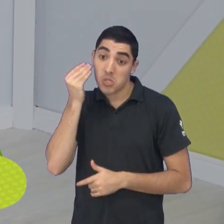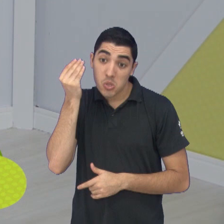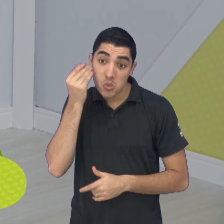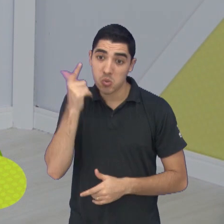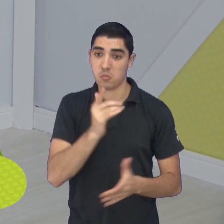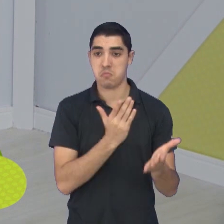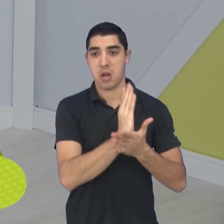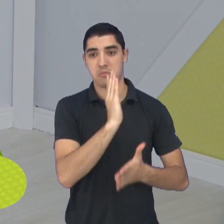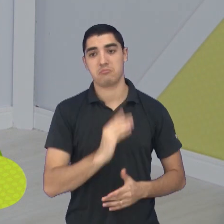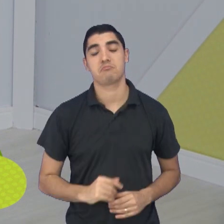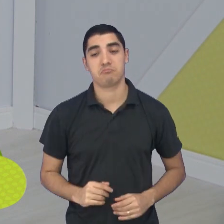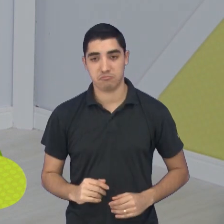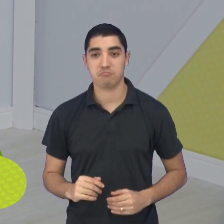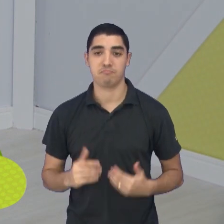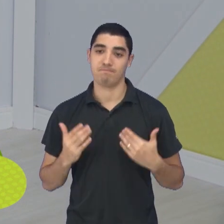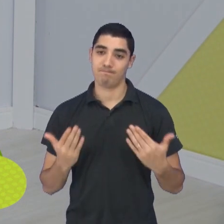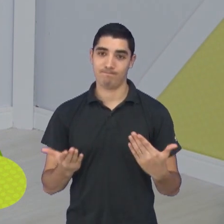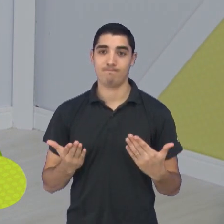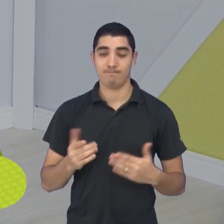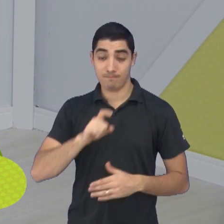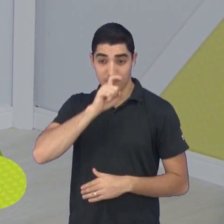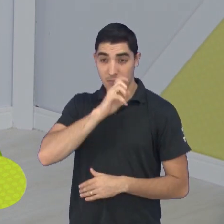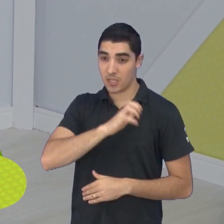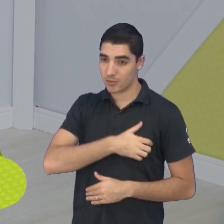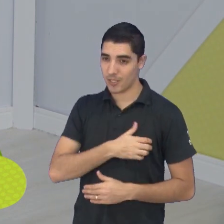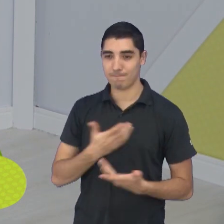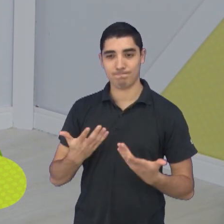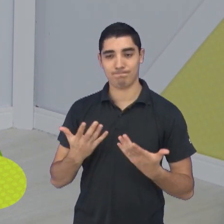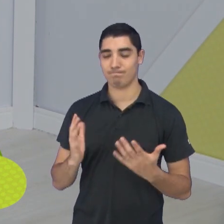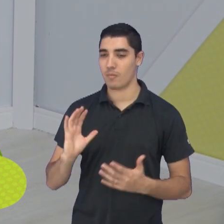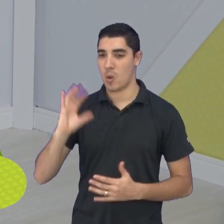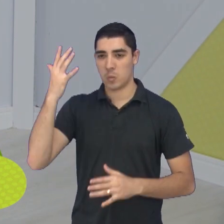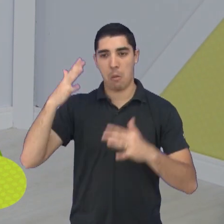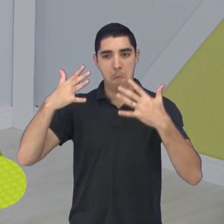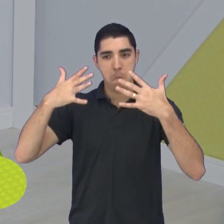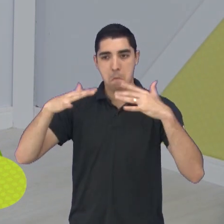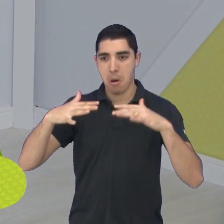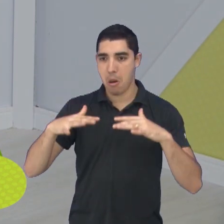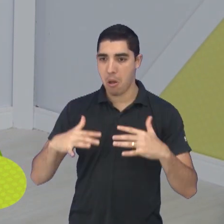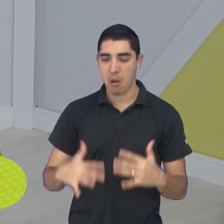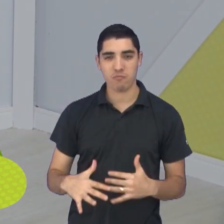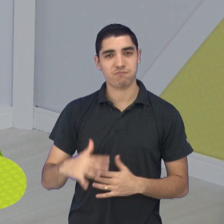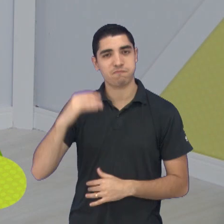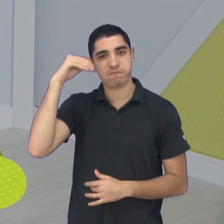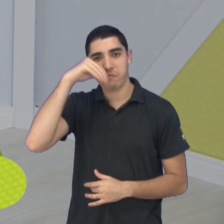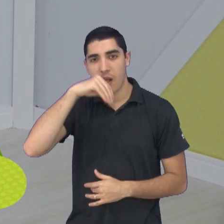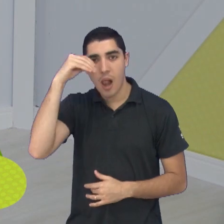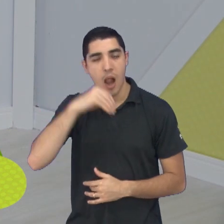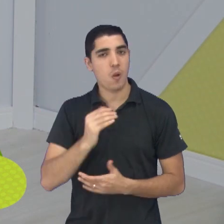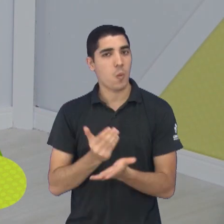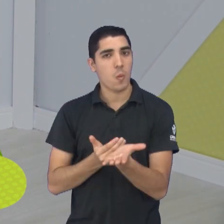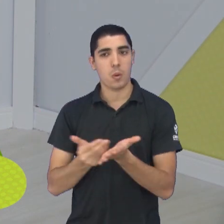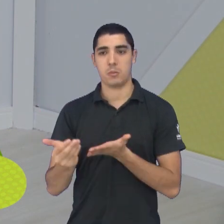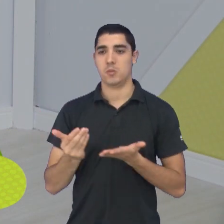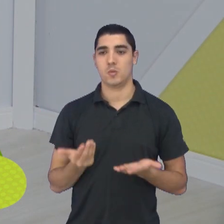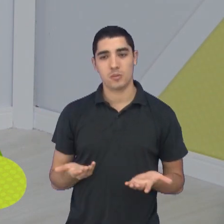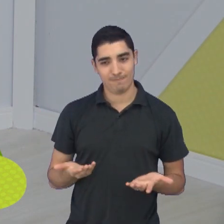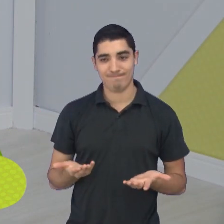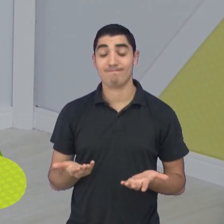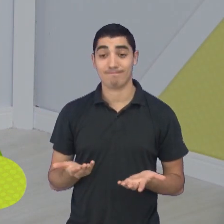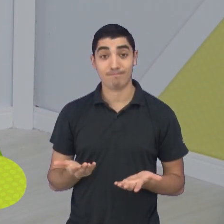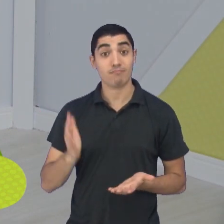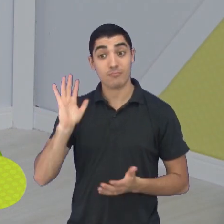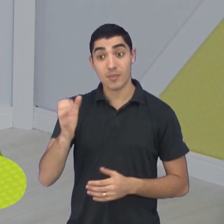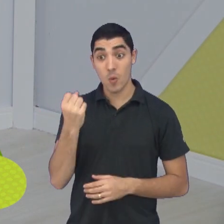realmente aí o São José teve uma queda drástica aí no seu rendimento dentro de campo, fazendo, foram